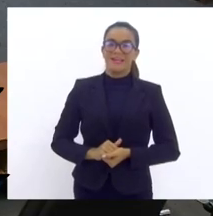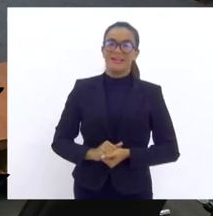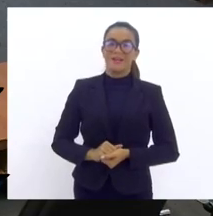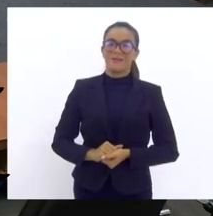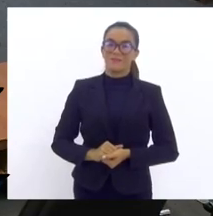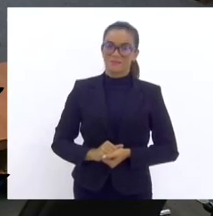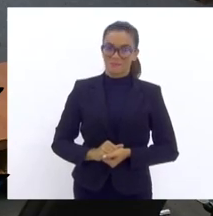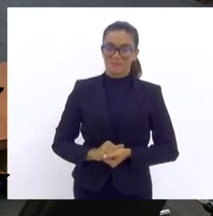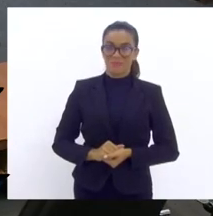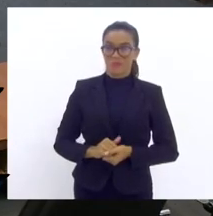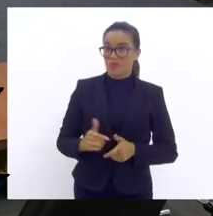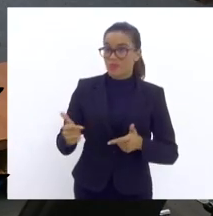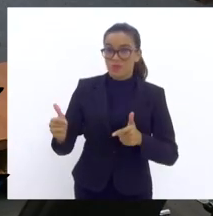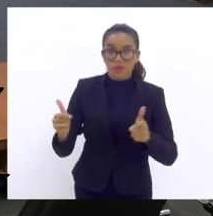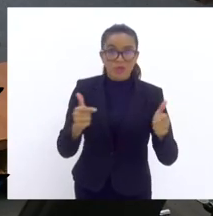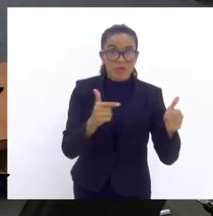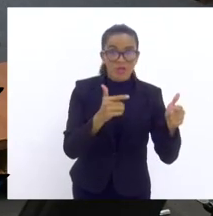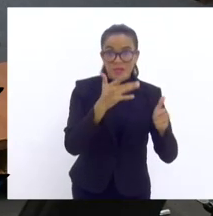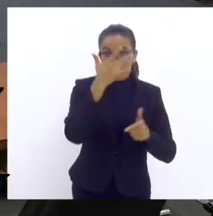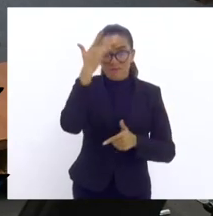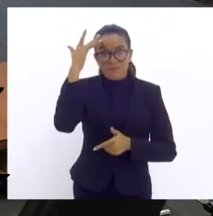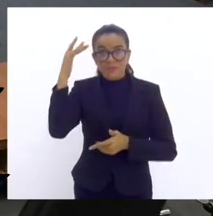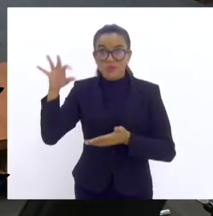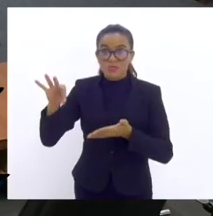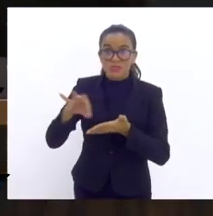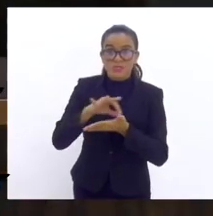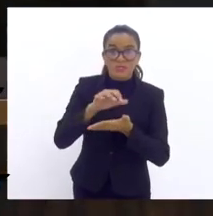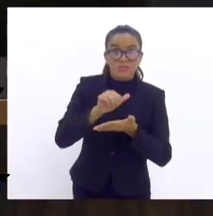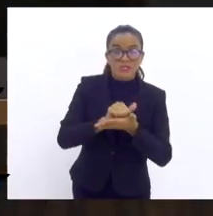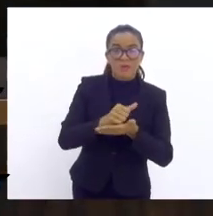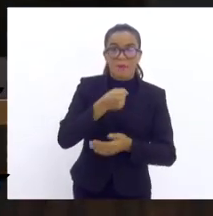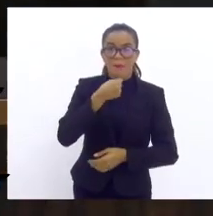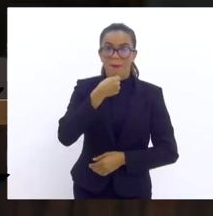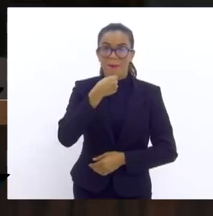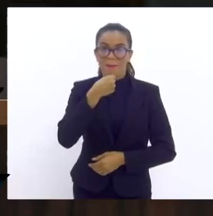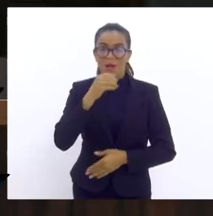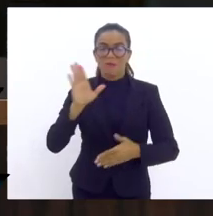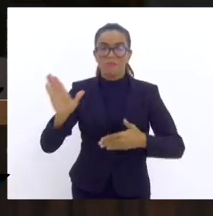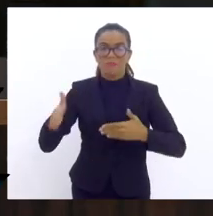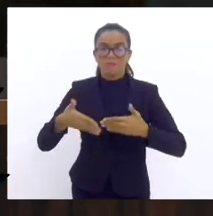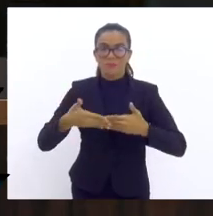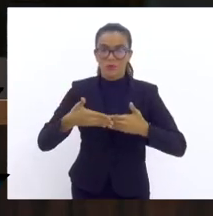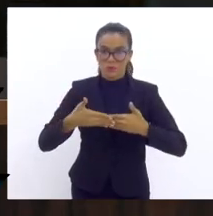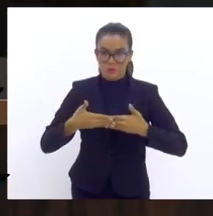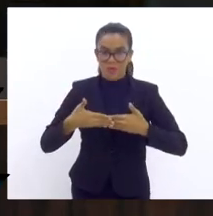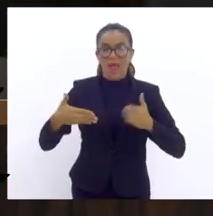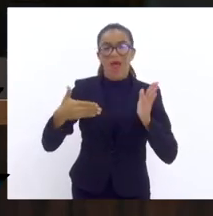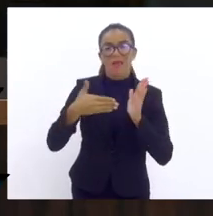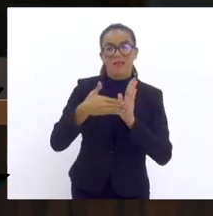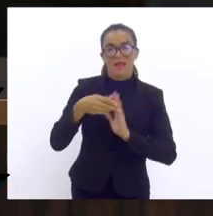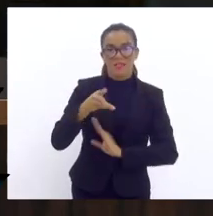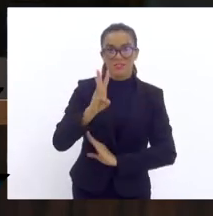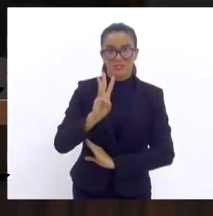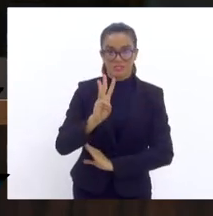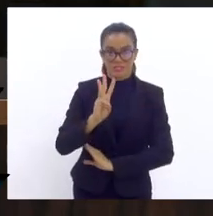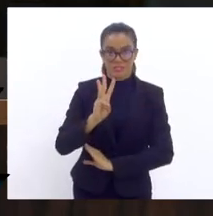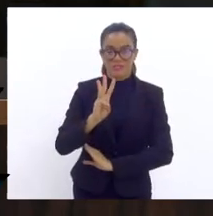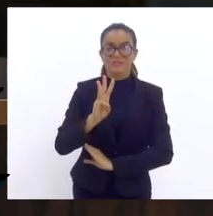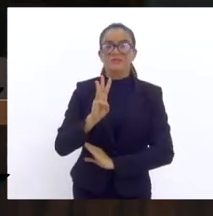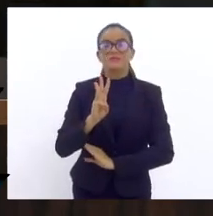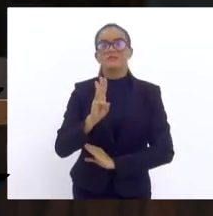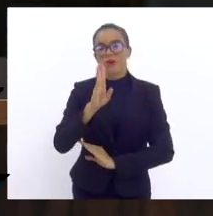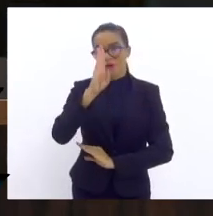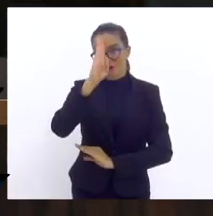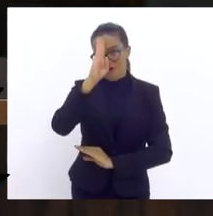Não havendo mais oradores inscritos, a presidência suspende os trabalhos até às 15 horas, quando